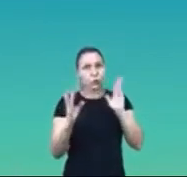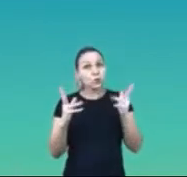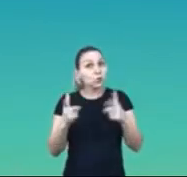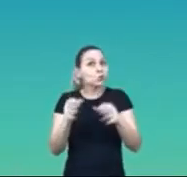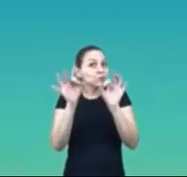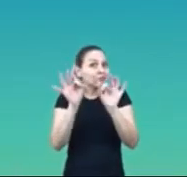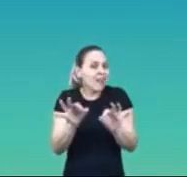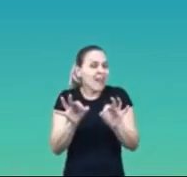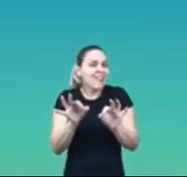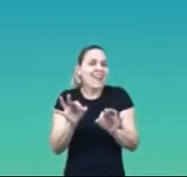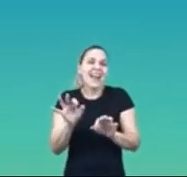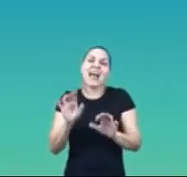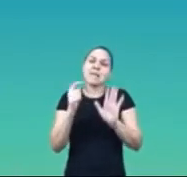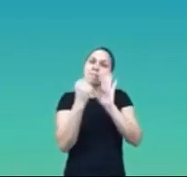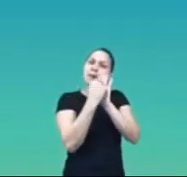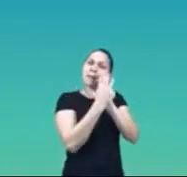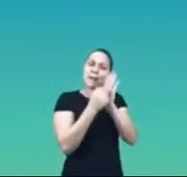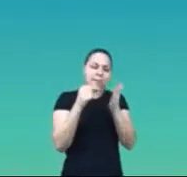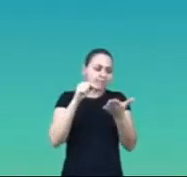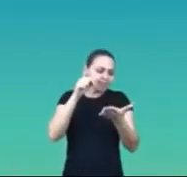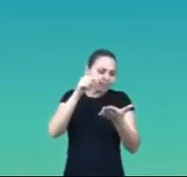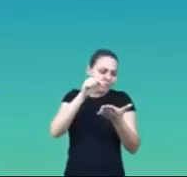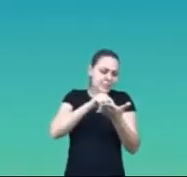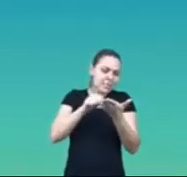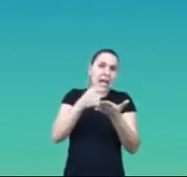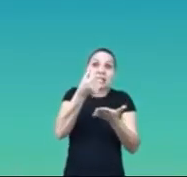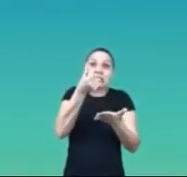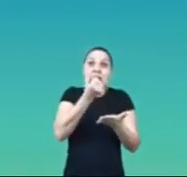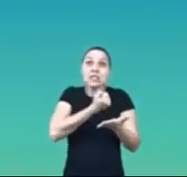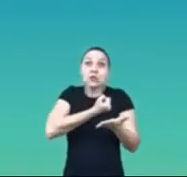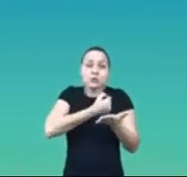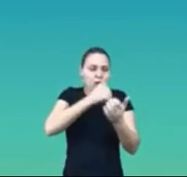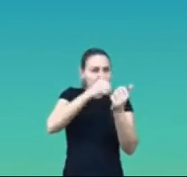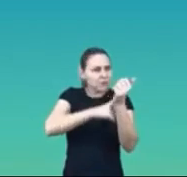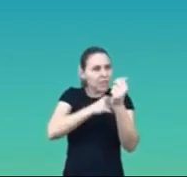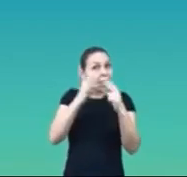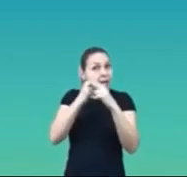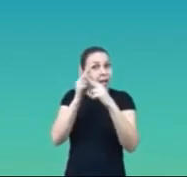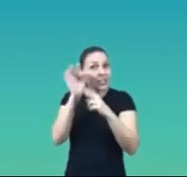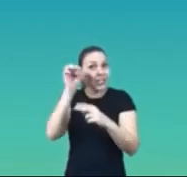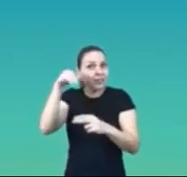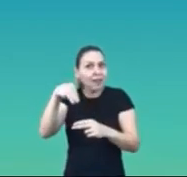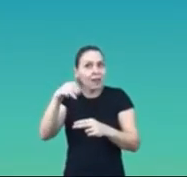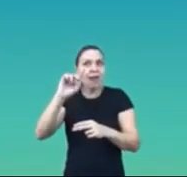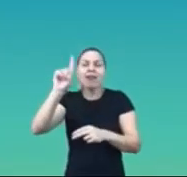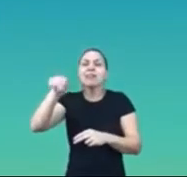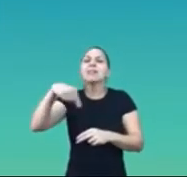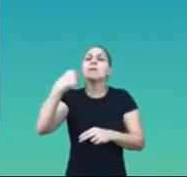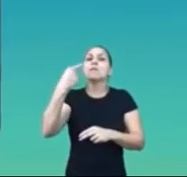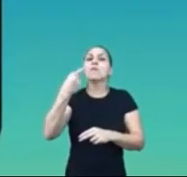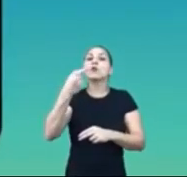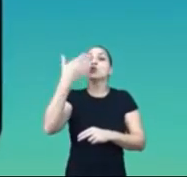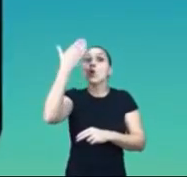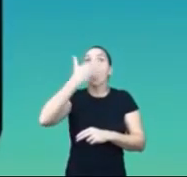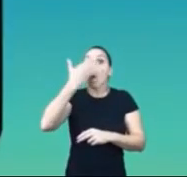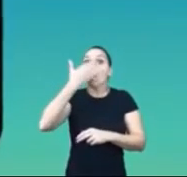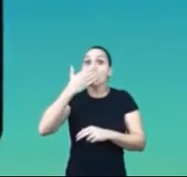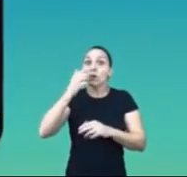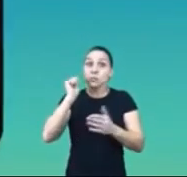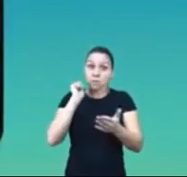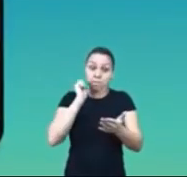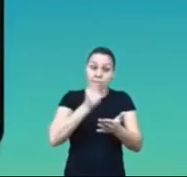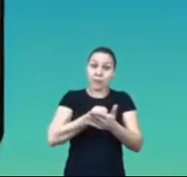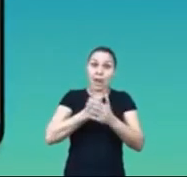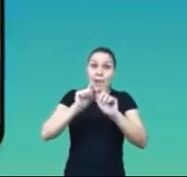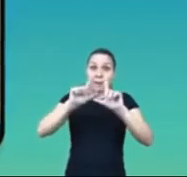Tudo certo? Aí é só você digitar sua senha de seis dígitos do Caixa Tem. Depois, um comprovante de pagamento